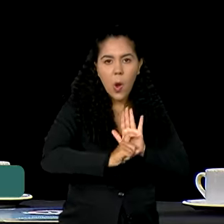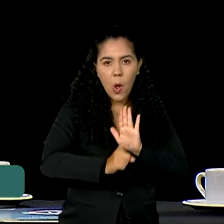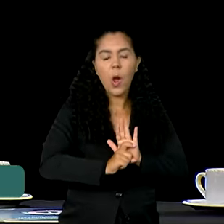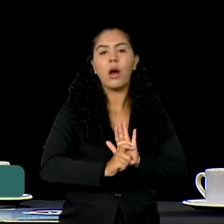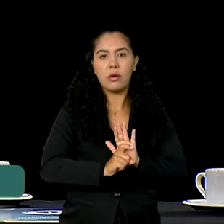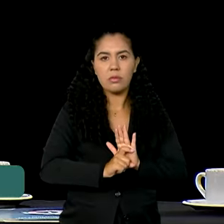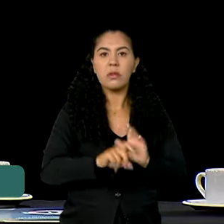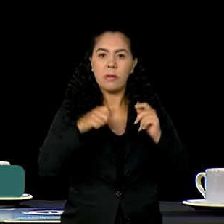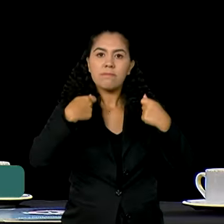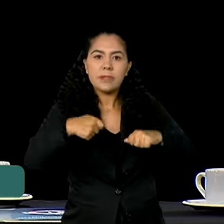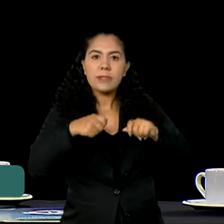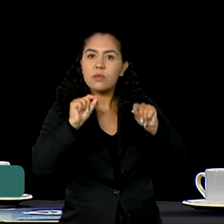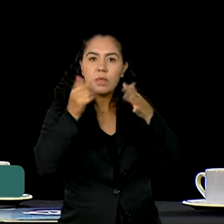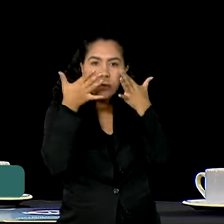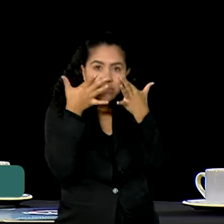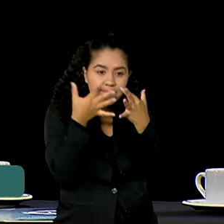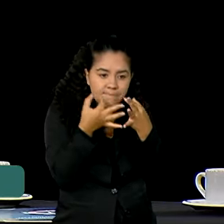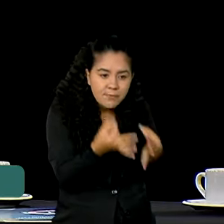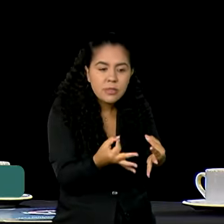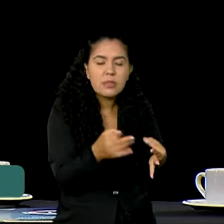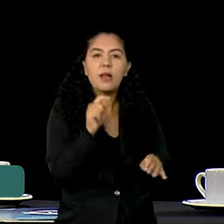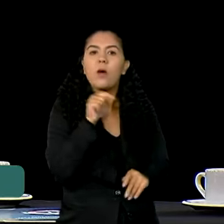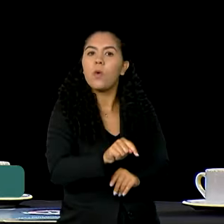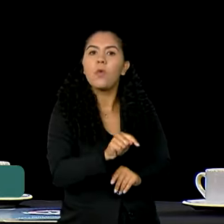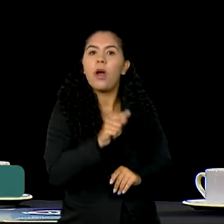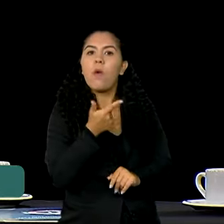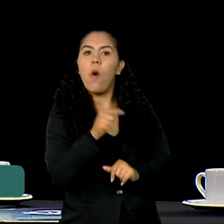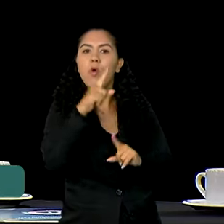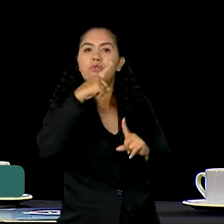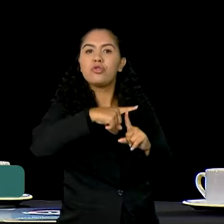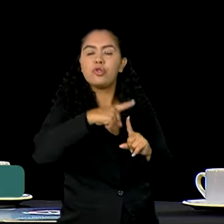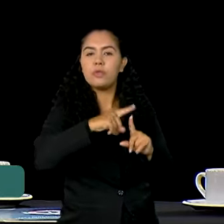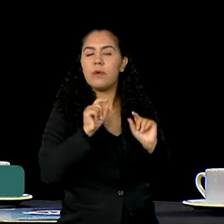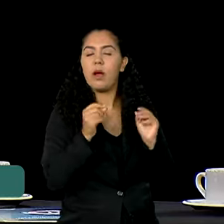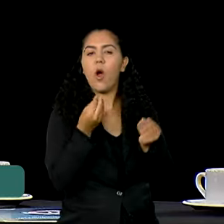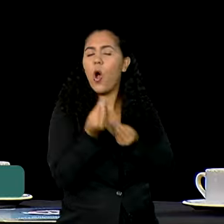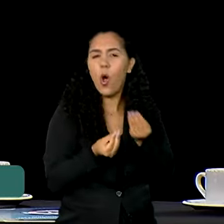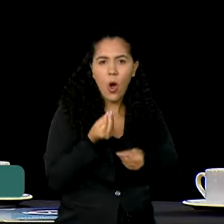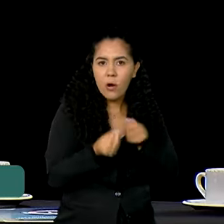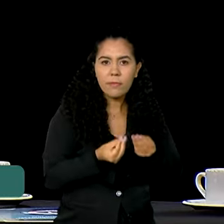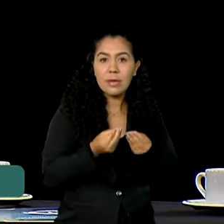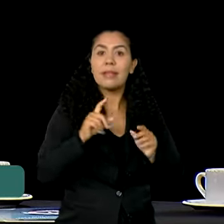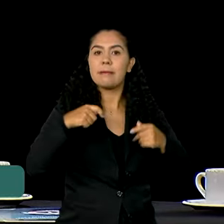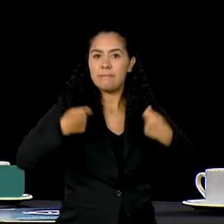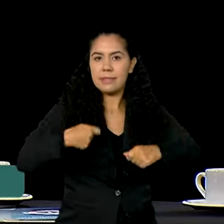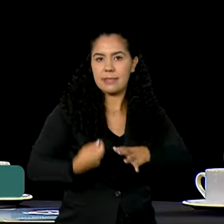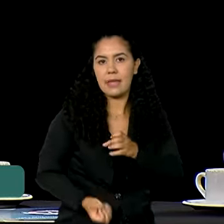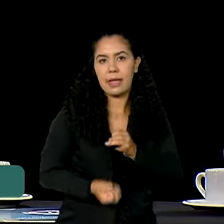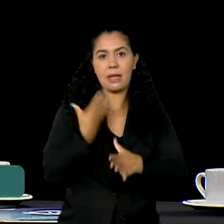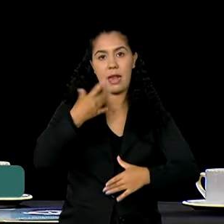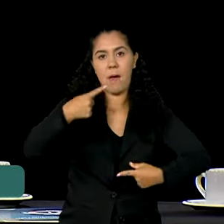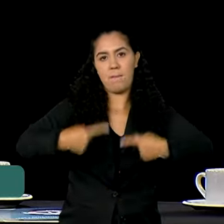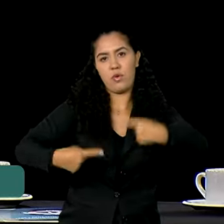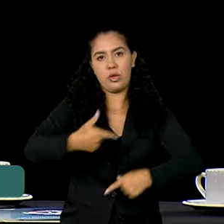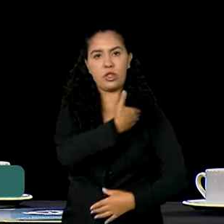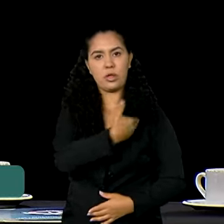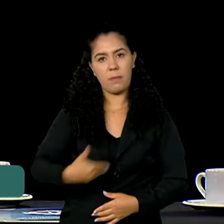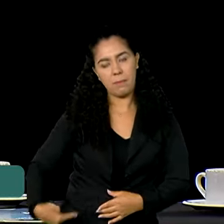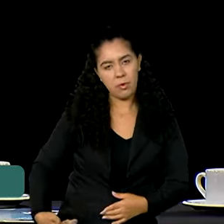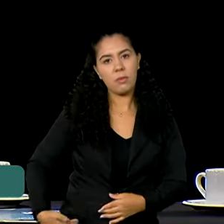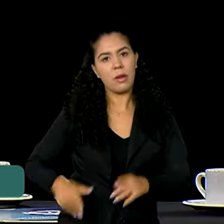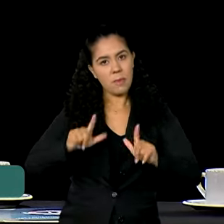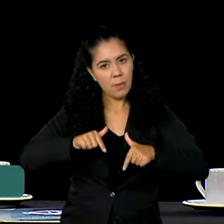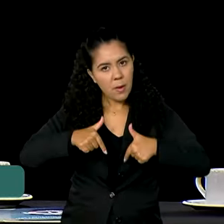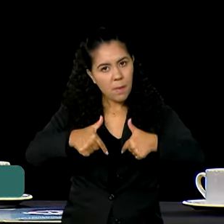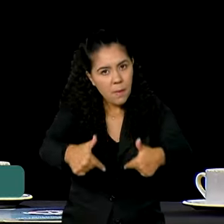outro tratamento, um tratamento que envolve, enfim, uma série de políticas públicas, até para evitar a